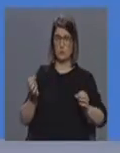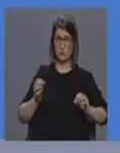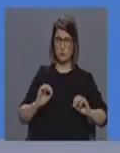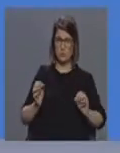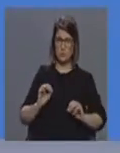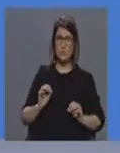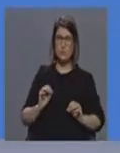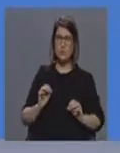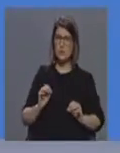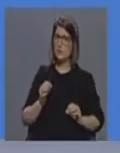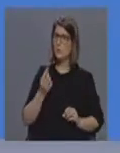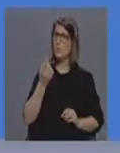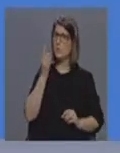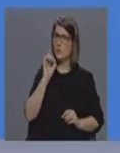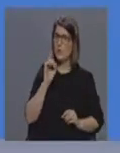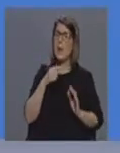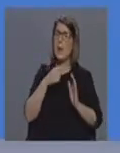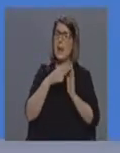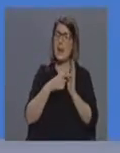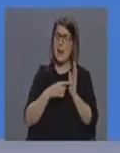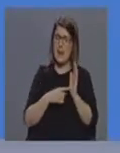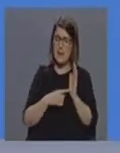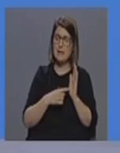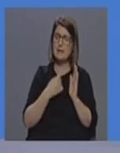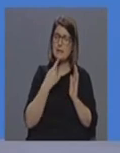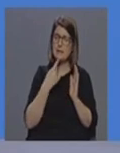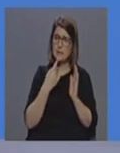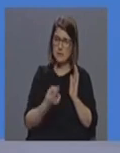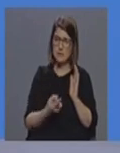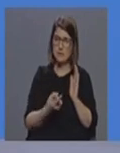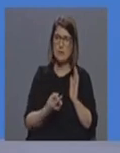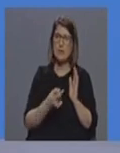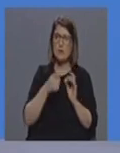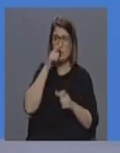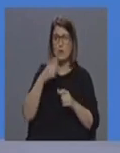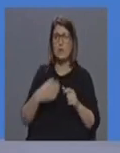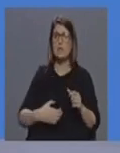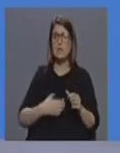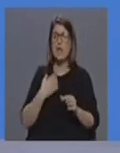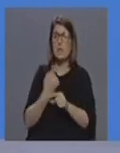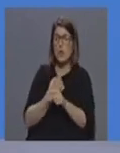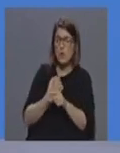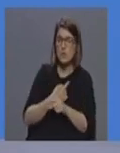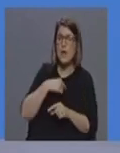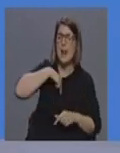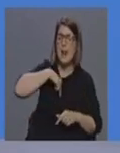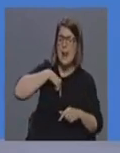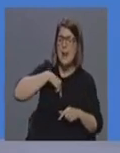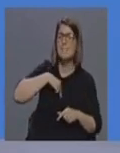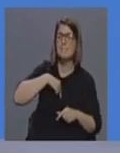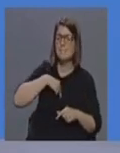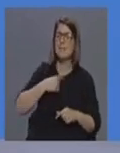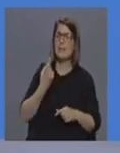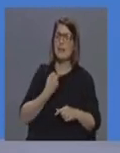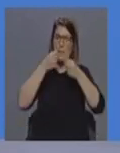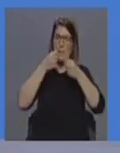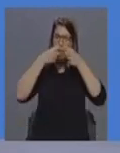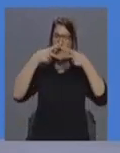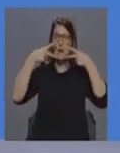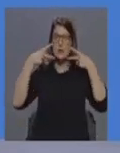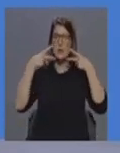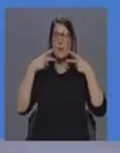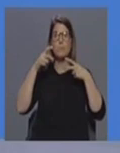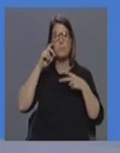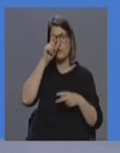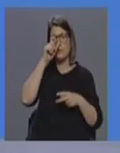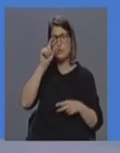atualmente preconizado quem tem sintomatologia deve usar uma máscara para proteger os